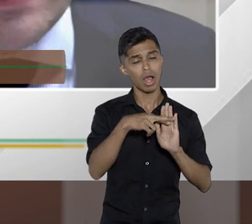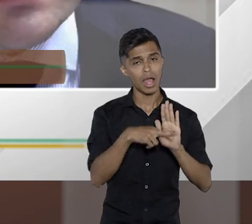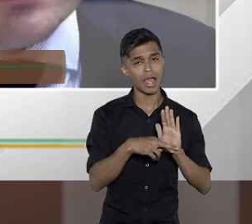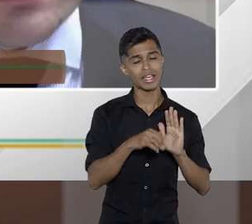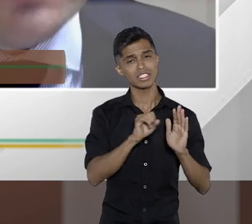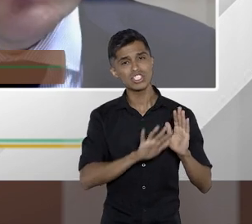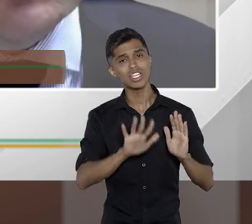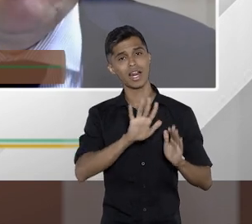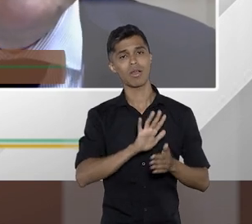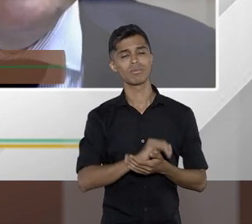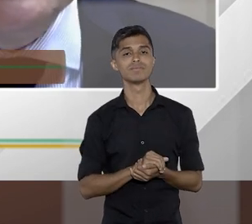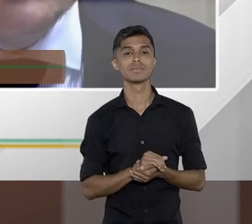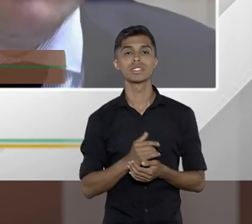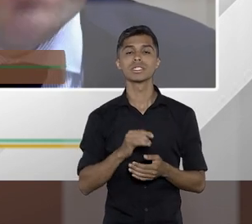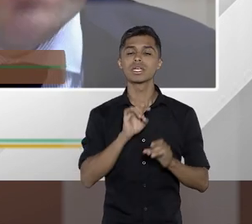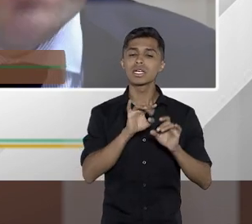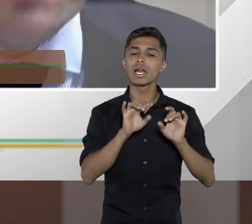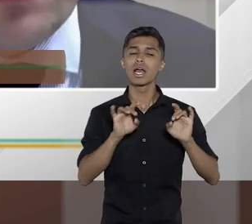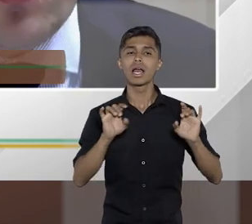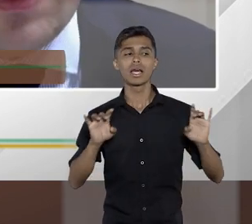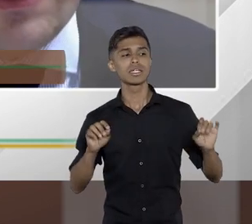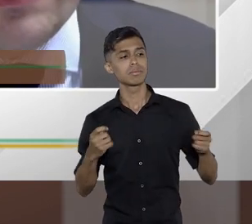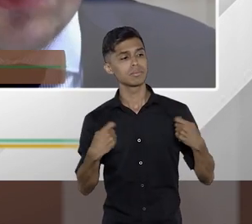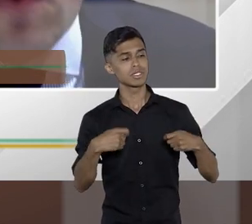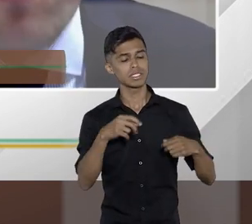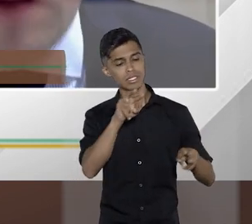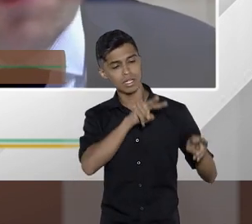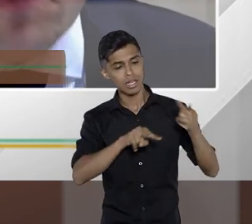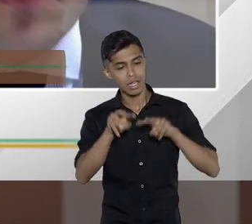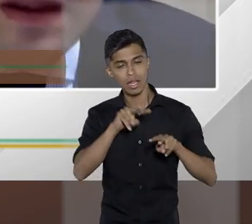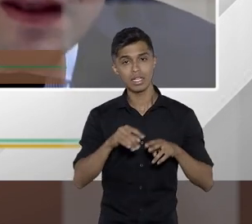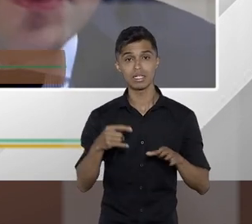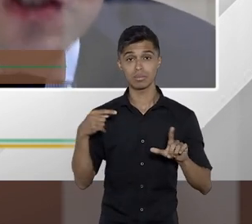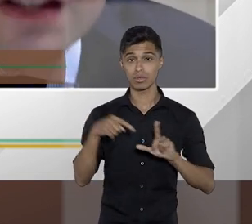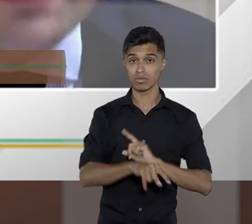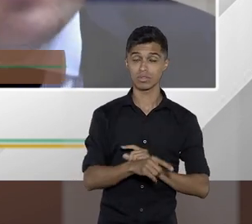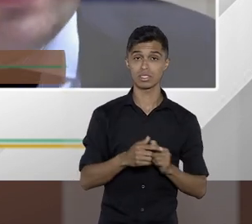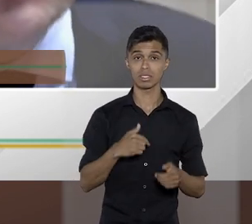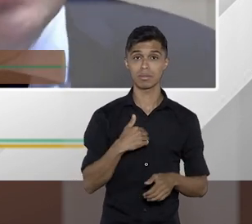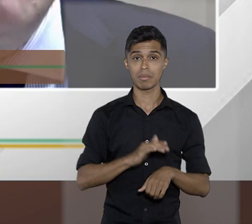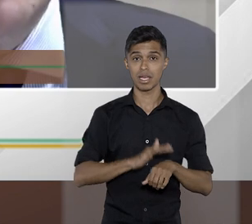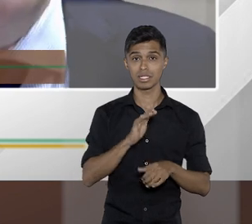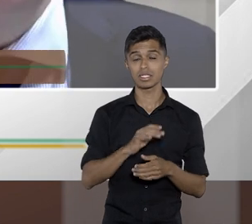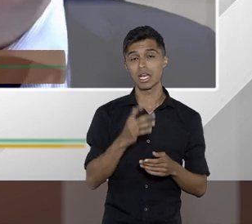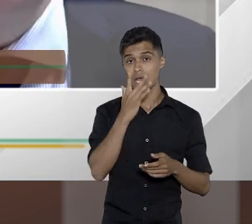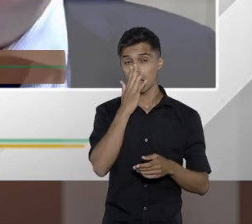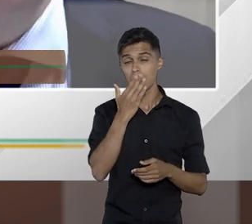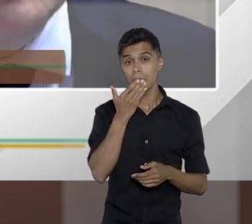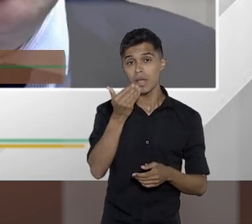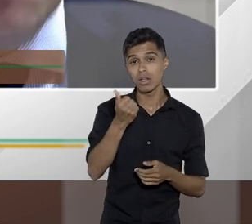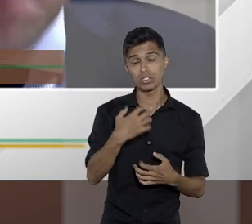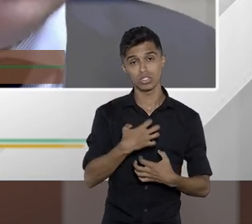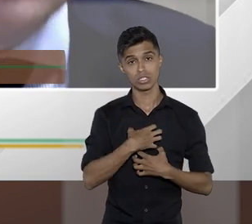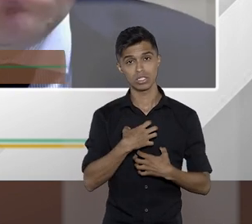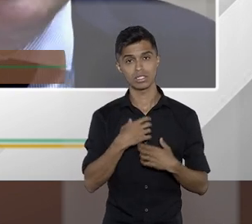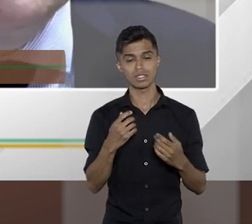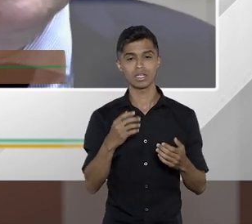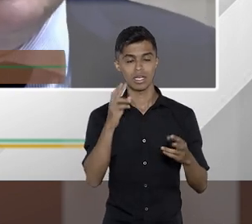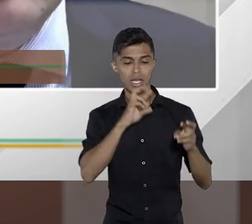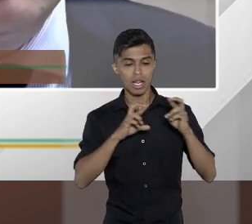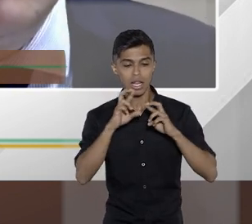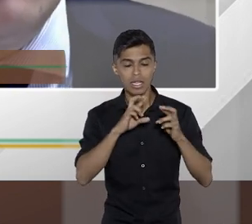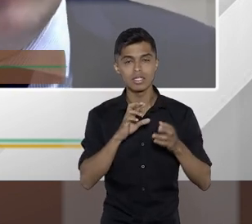então em cada caso a gente precisa ir investigando melhor e conforme aprofundamento a gente achar a melhor situação para que o